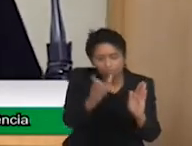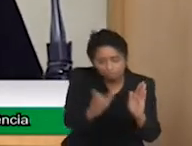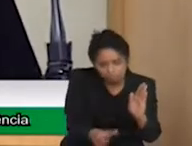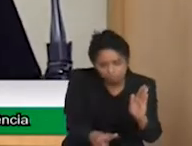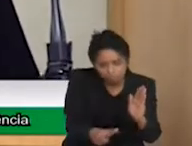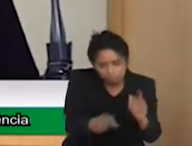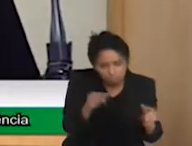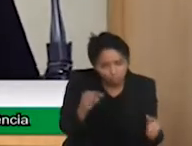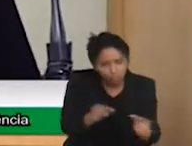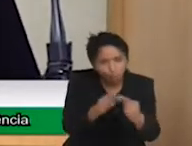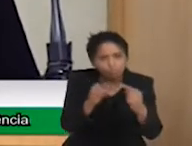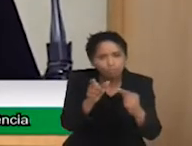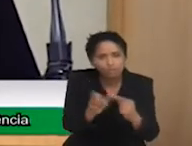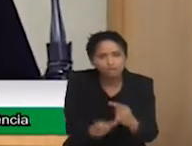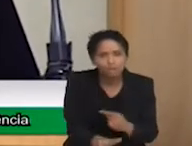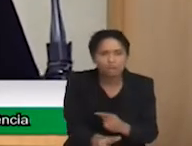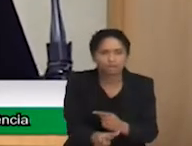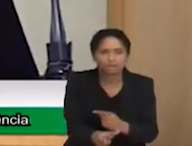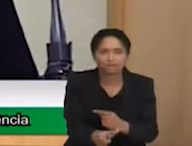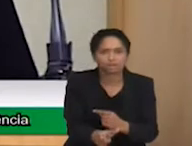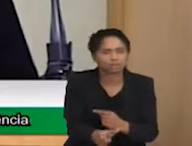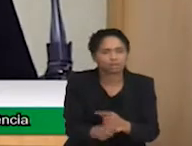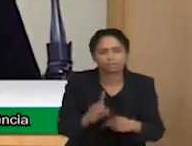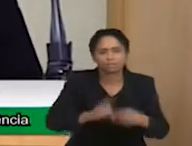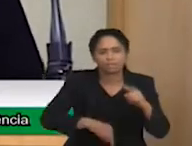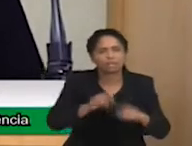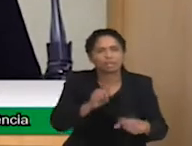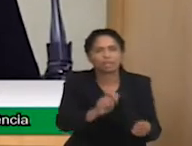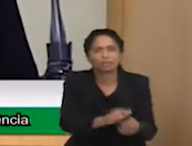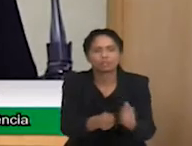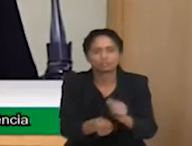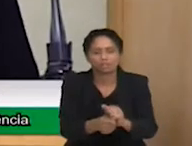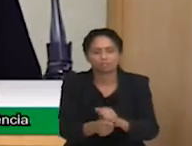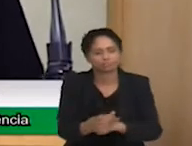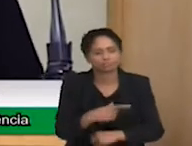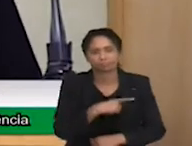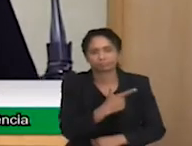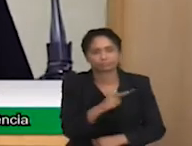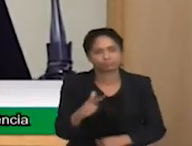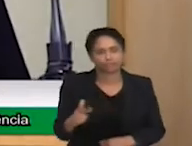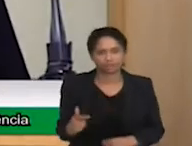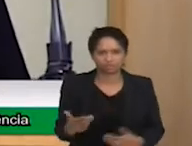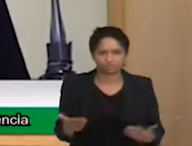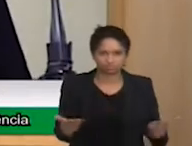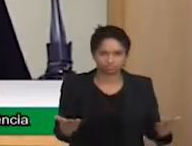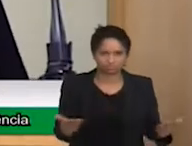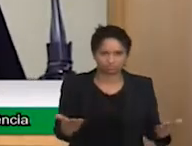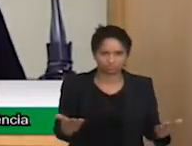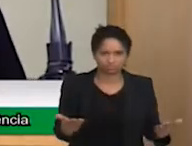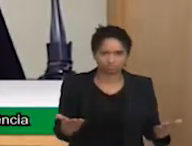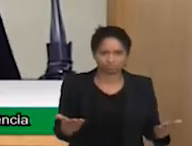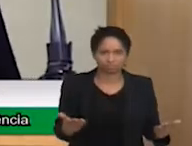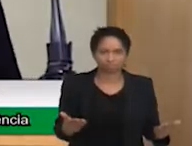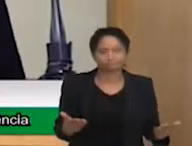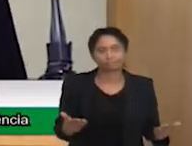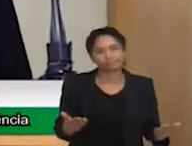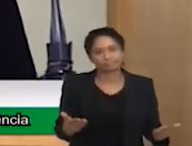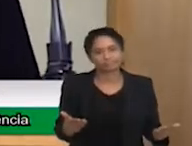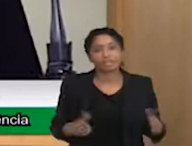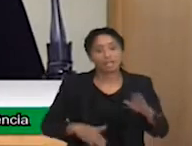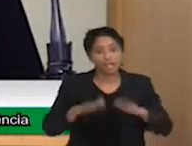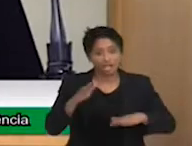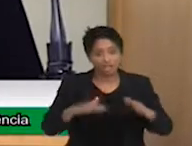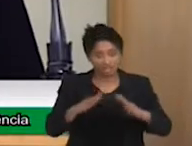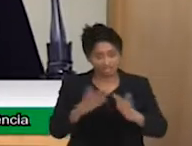O que a escola tem feito é imprimir lições de internet para dizer que estão fornecendo